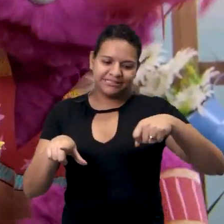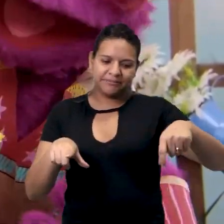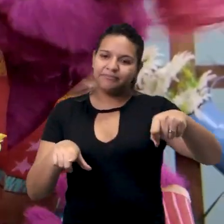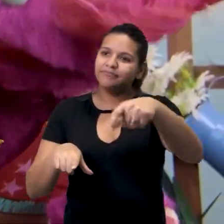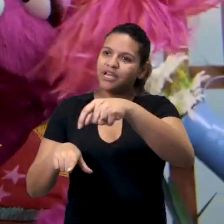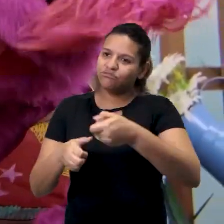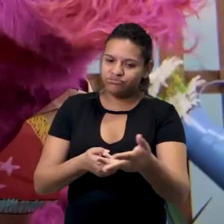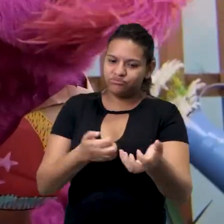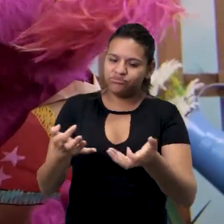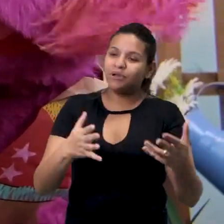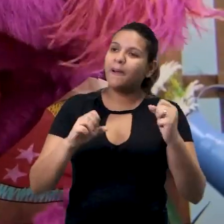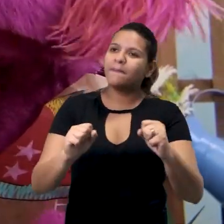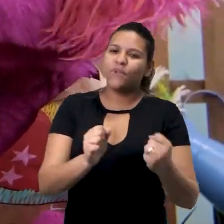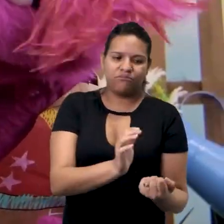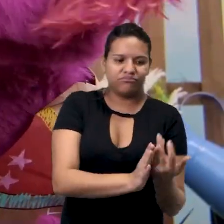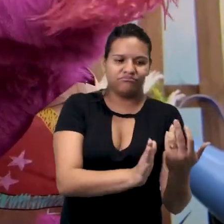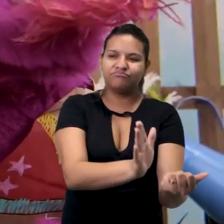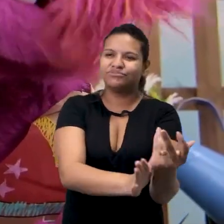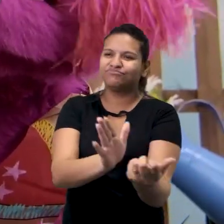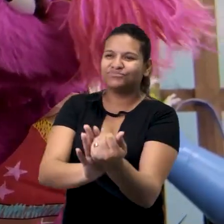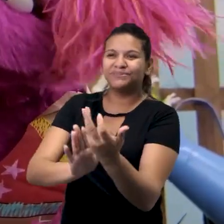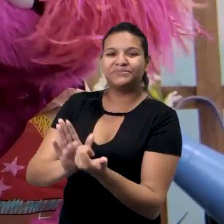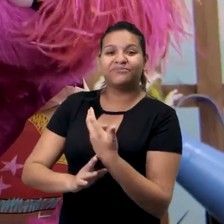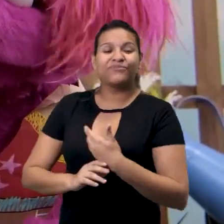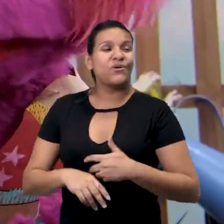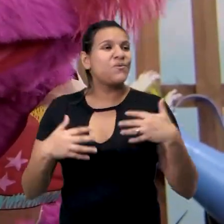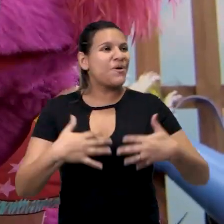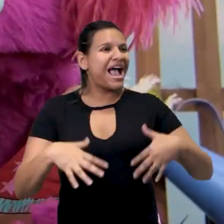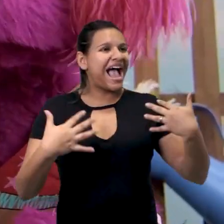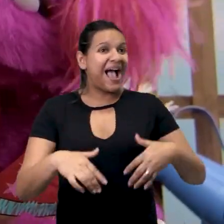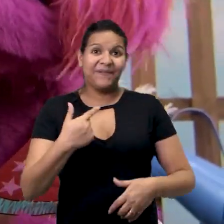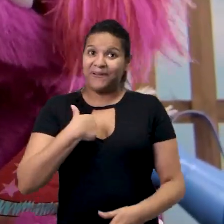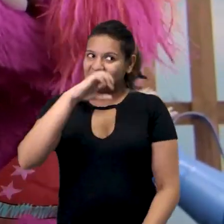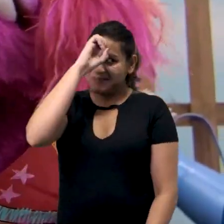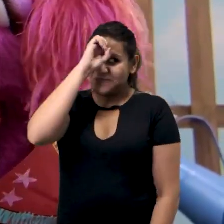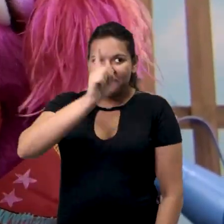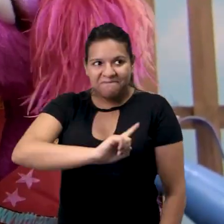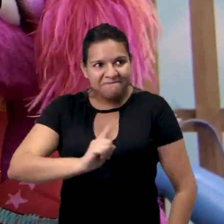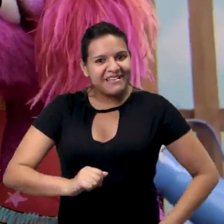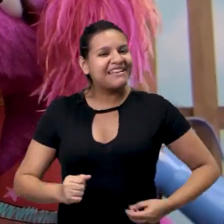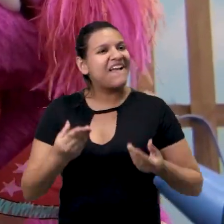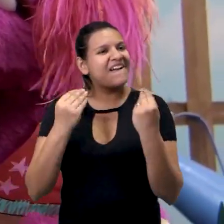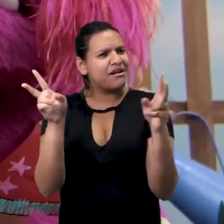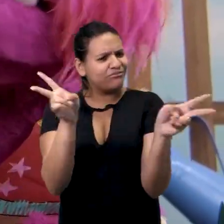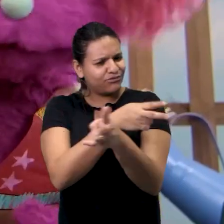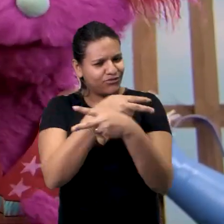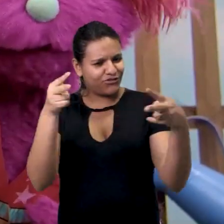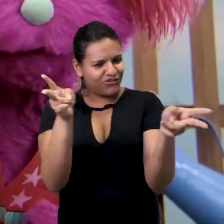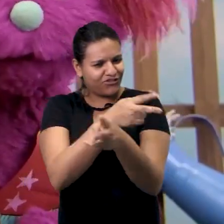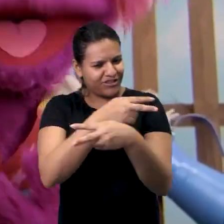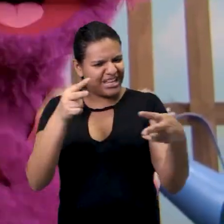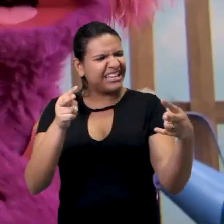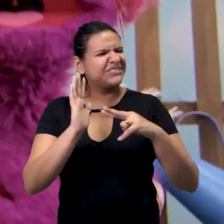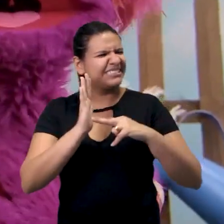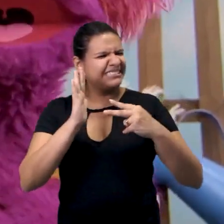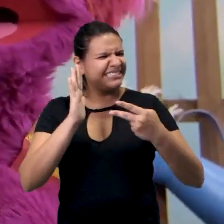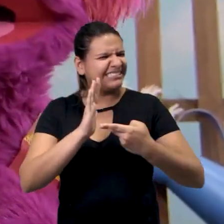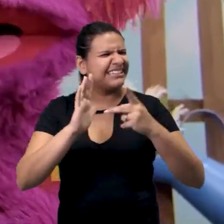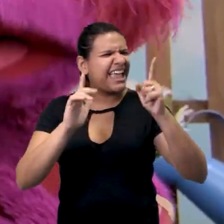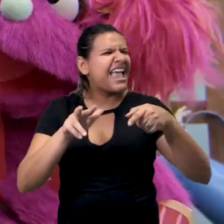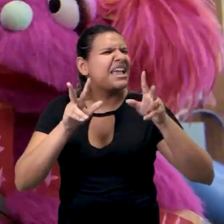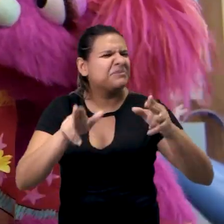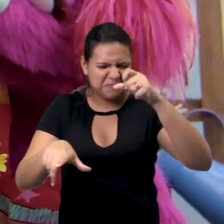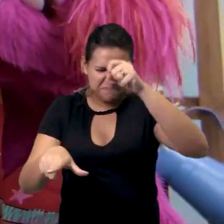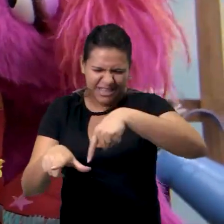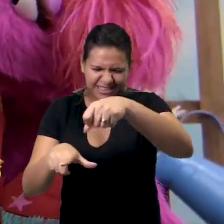crescer em outros lugares! Uau! Eu não sabia que o vento também é um bom jardineiro! Hã? Hã? Hã?